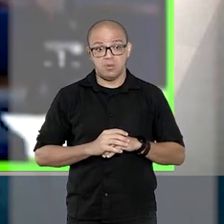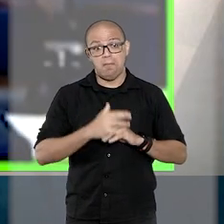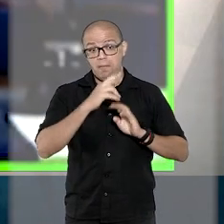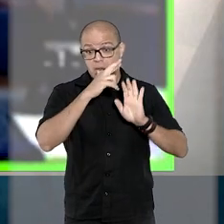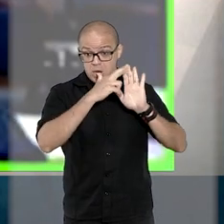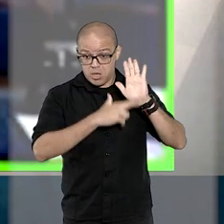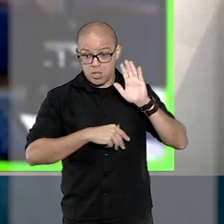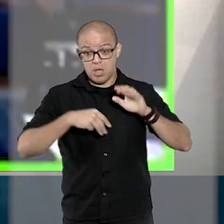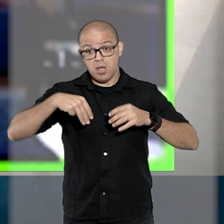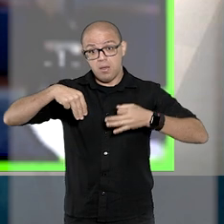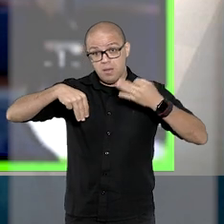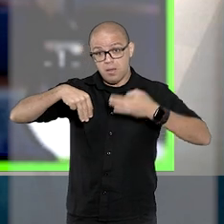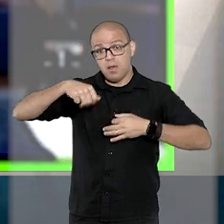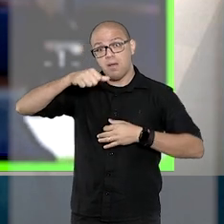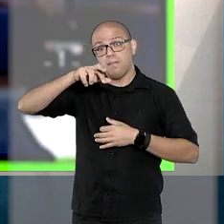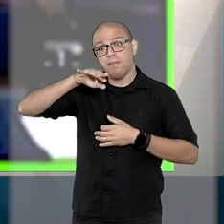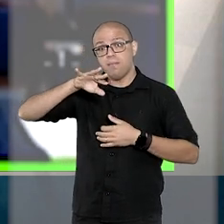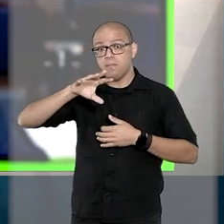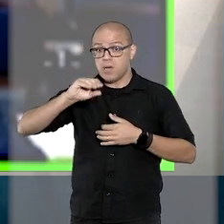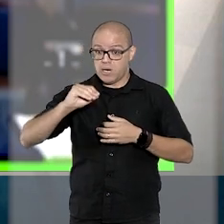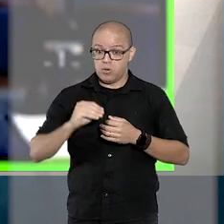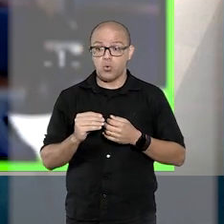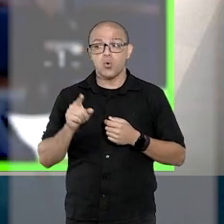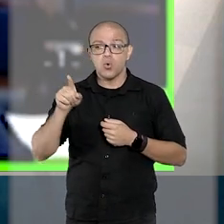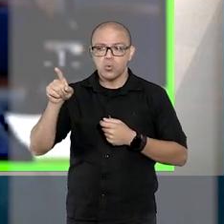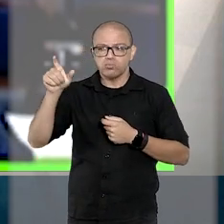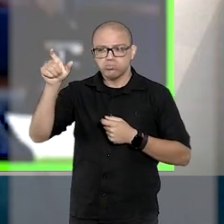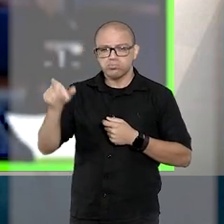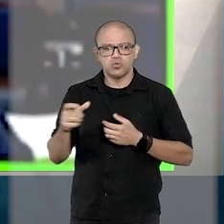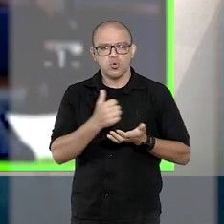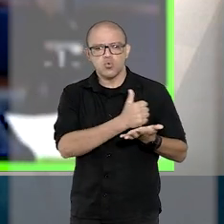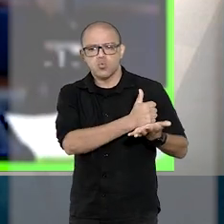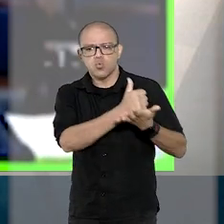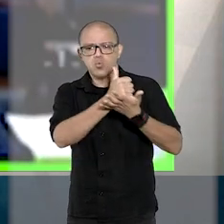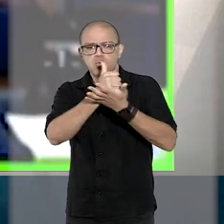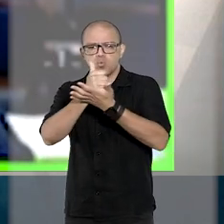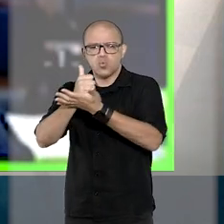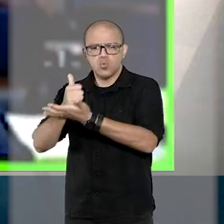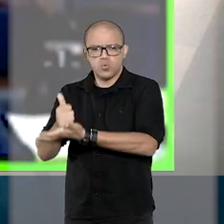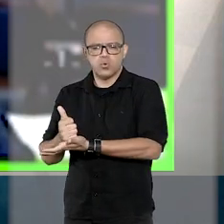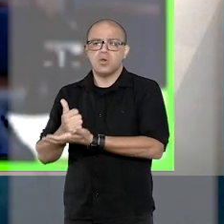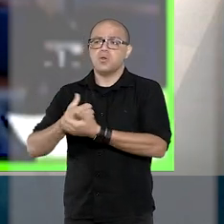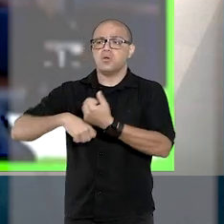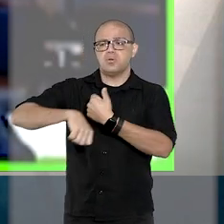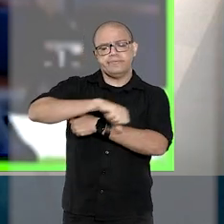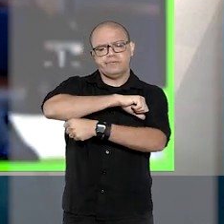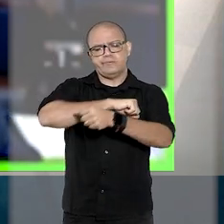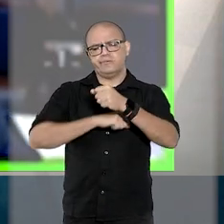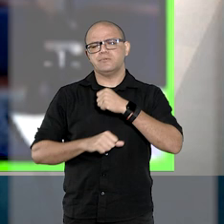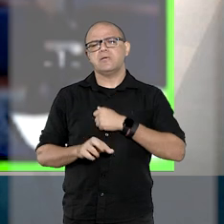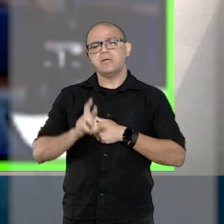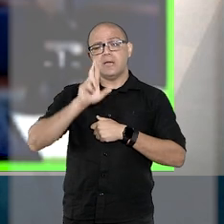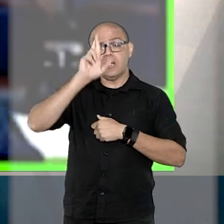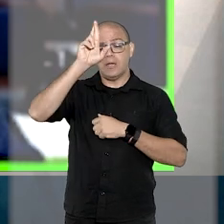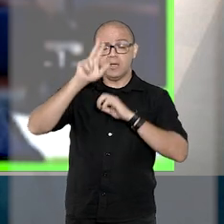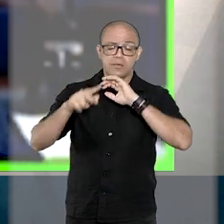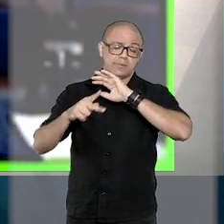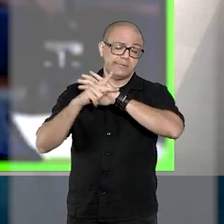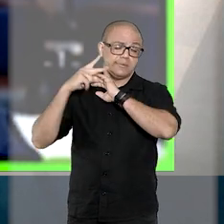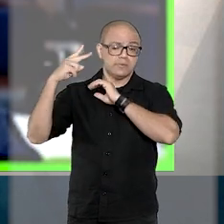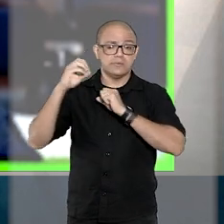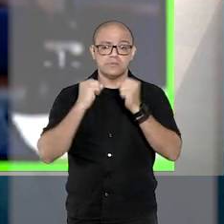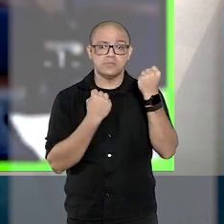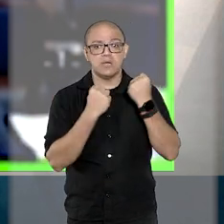relator, ministro Marco Aurélio Belize, o modo como o transporte foi realizado não altera o fato indiscutível de que a montadora